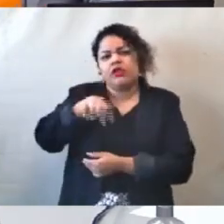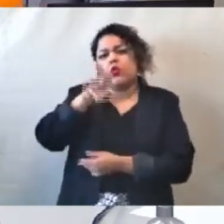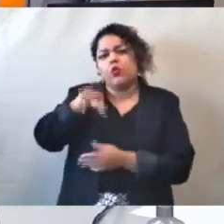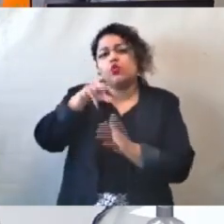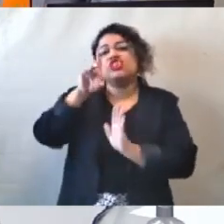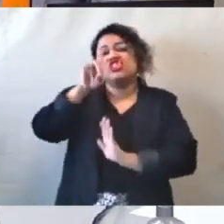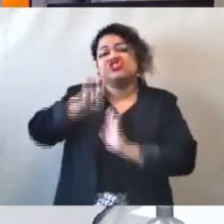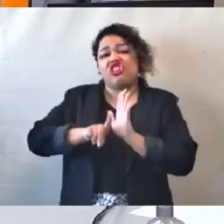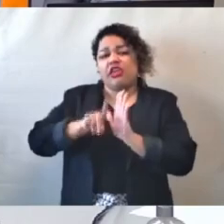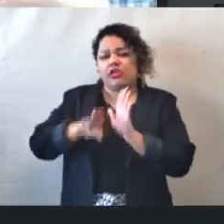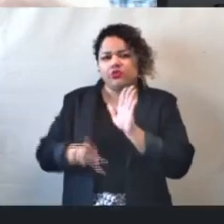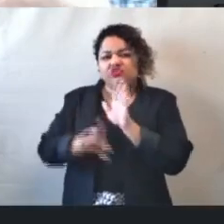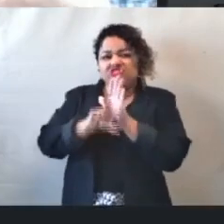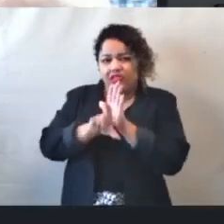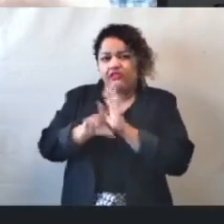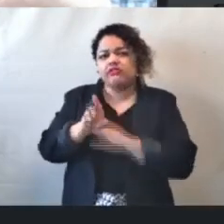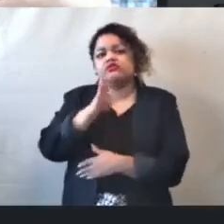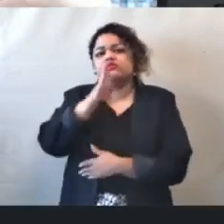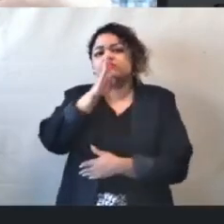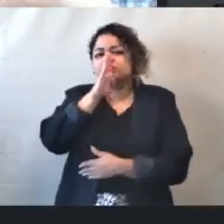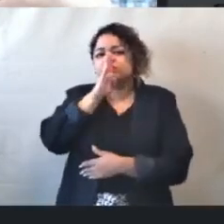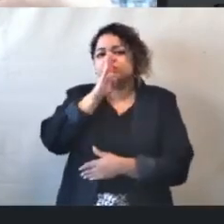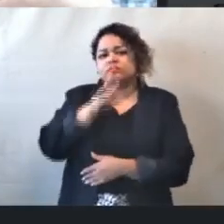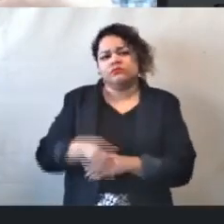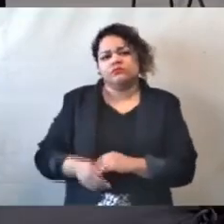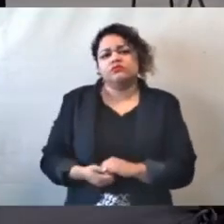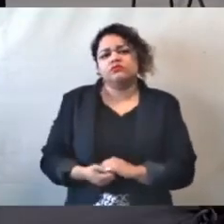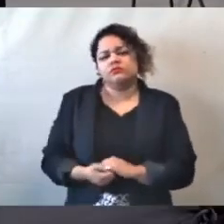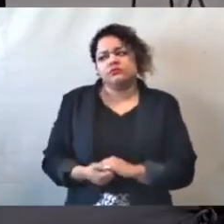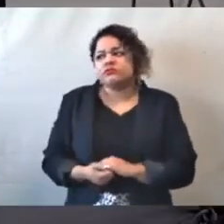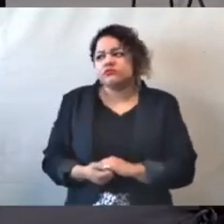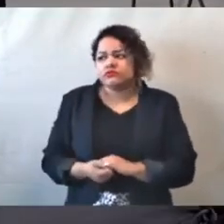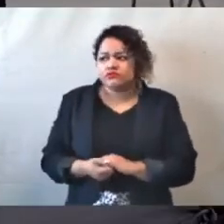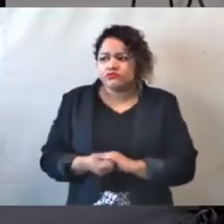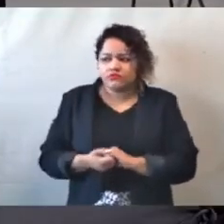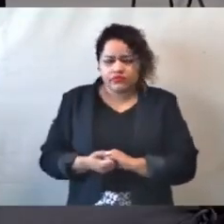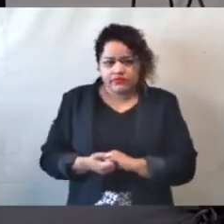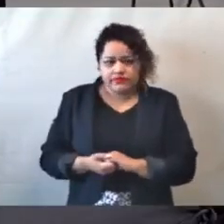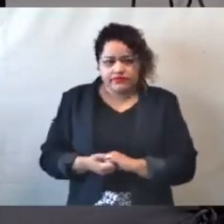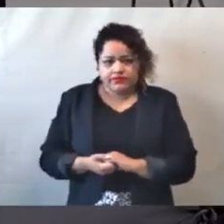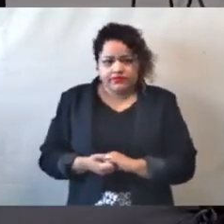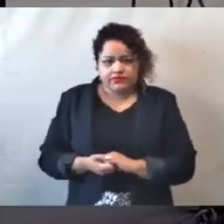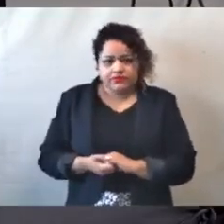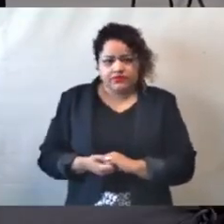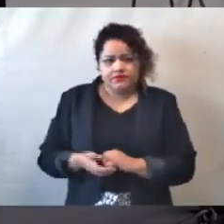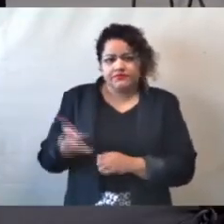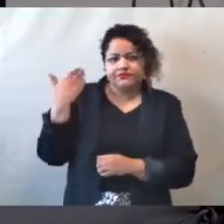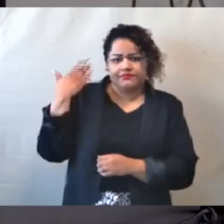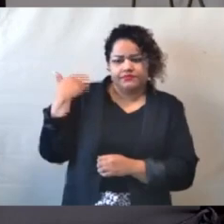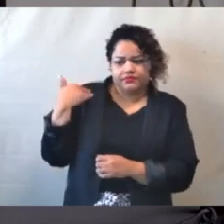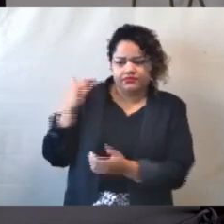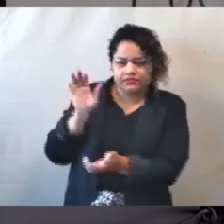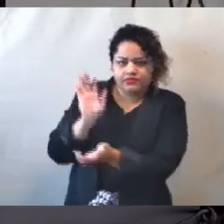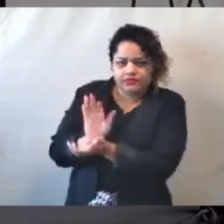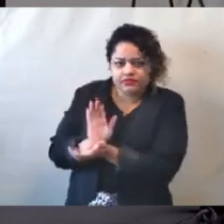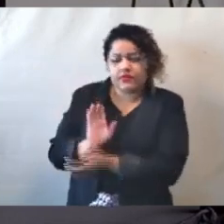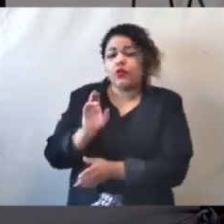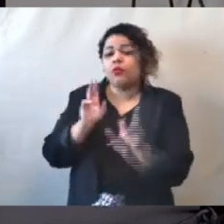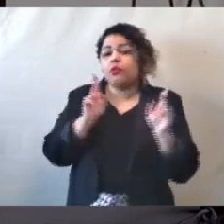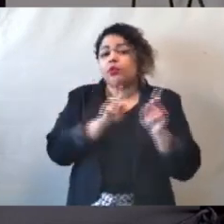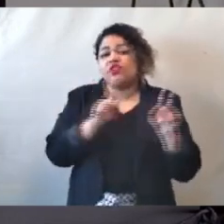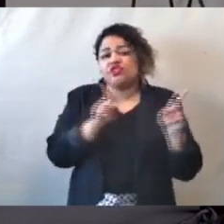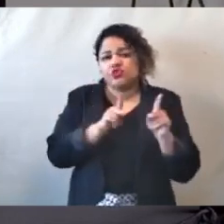permanecer em silêncio. Na ocasião, a professora Alessandra Giane afirmou que é